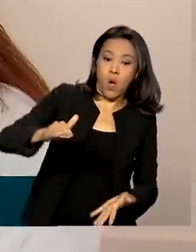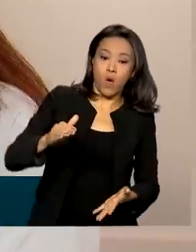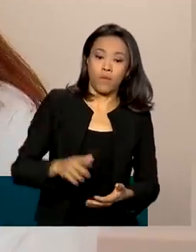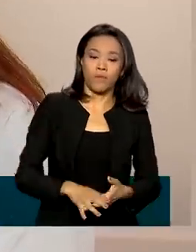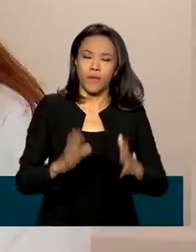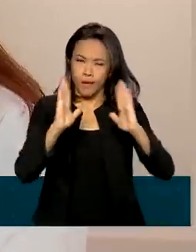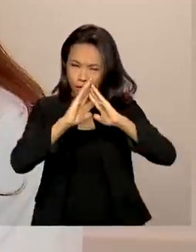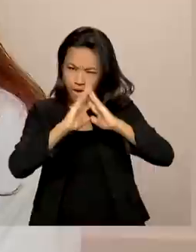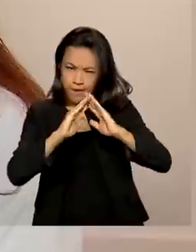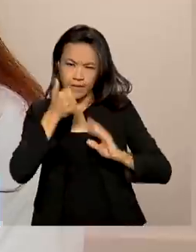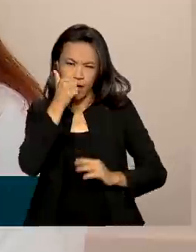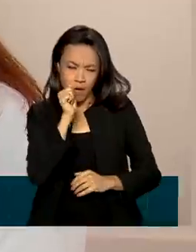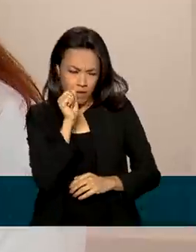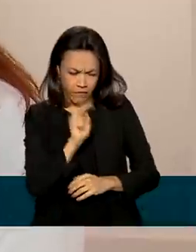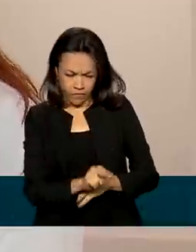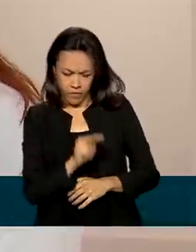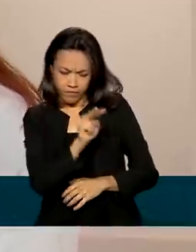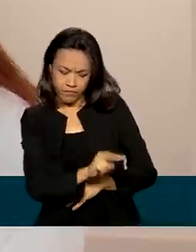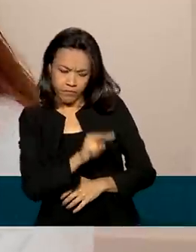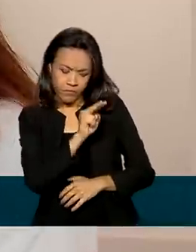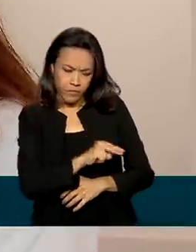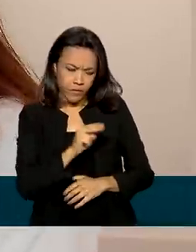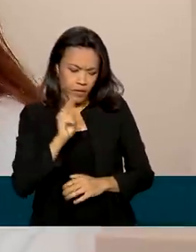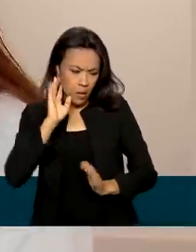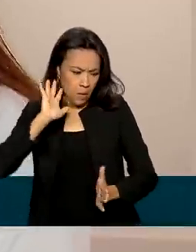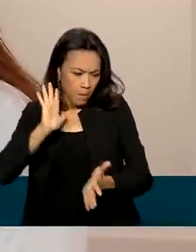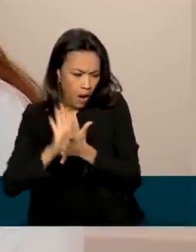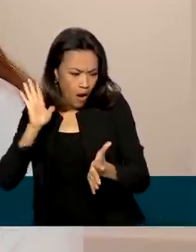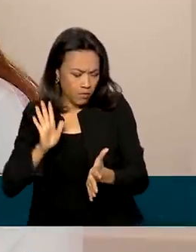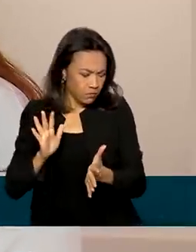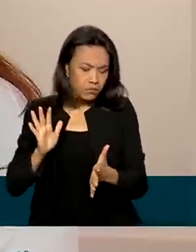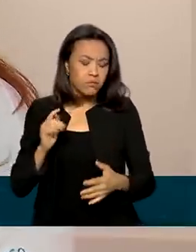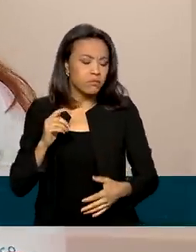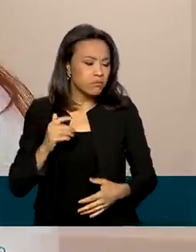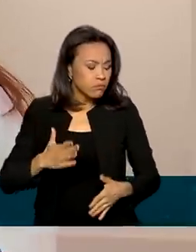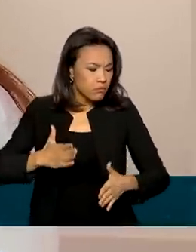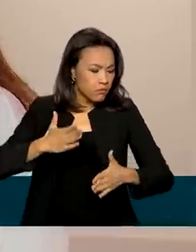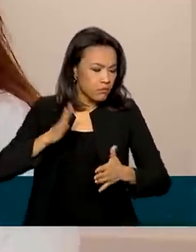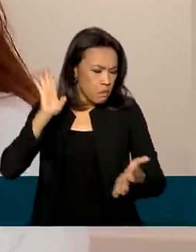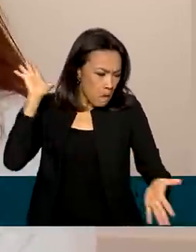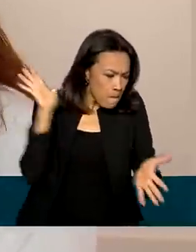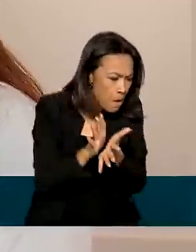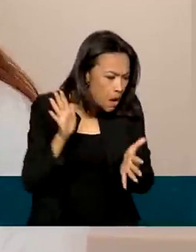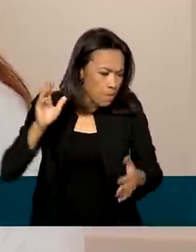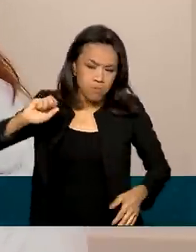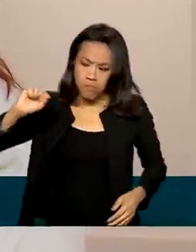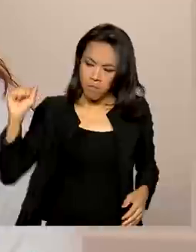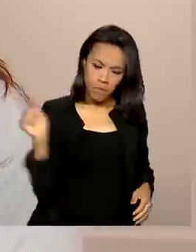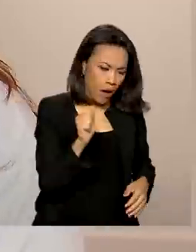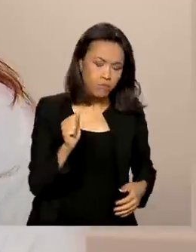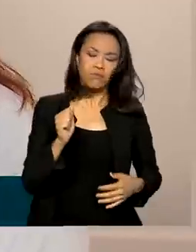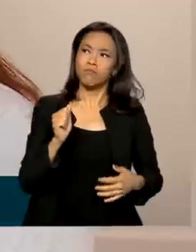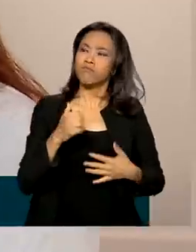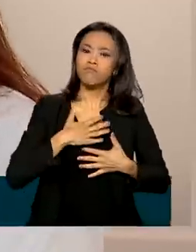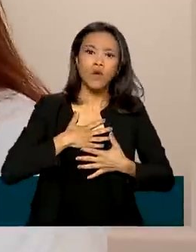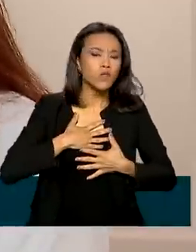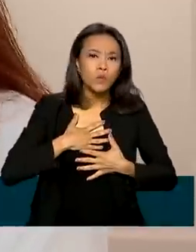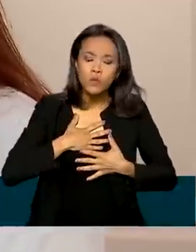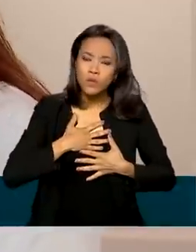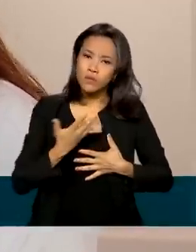a mãe começa a perceber que ela não reage aos sons mais fortes, se não assusta quando alguém bate uma porta quando está dormindo,